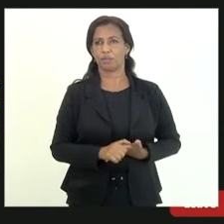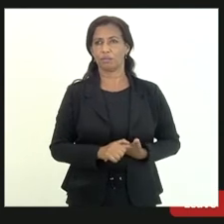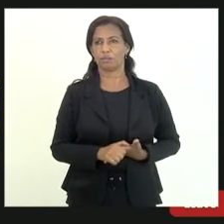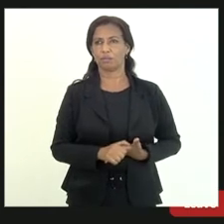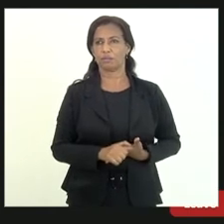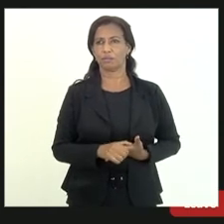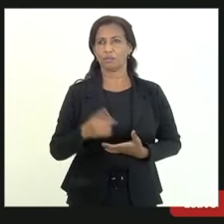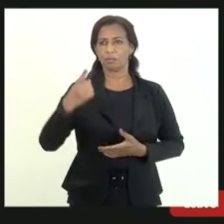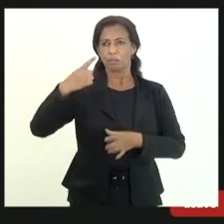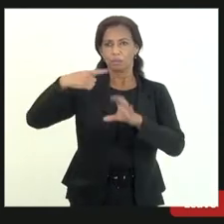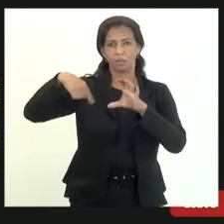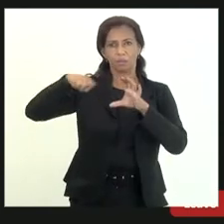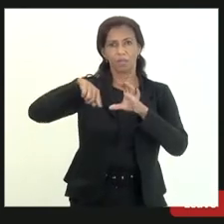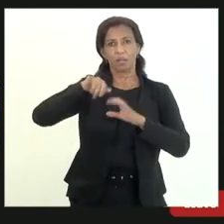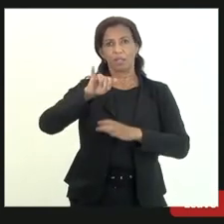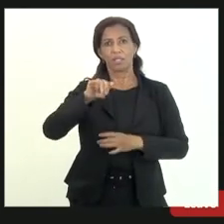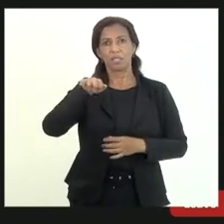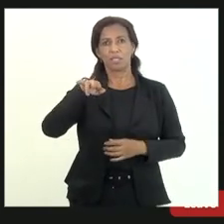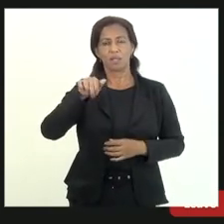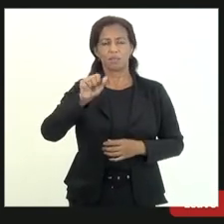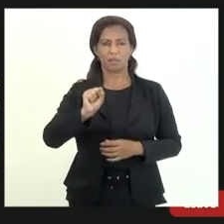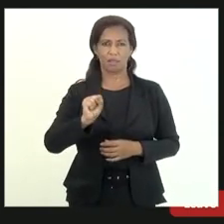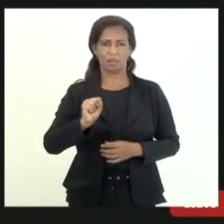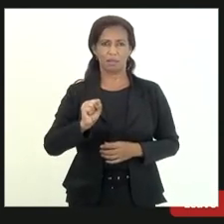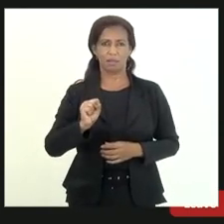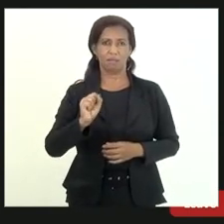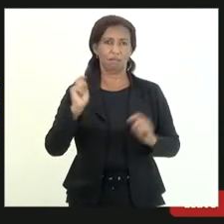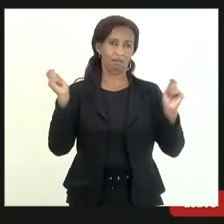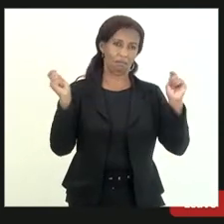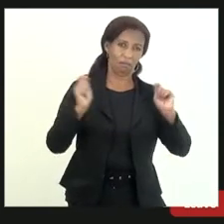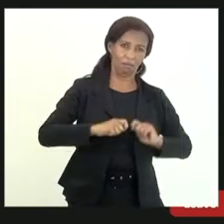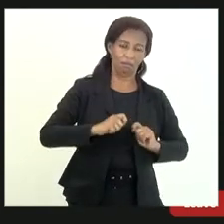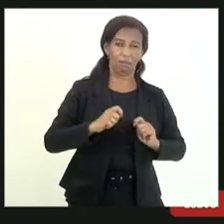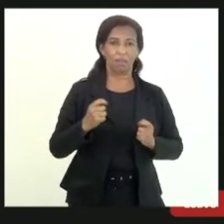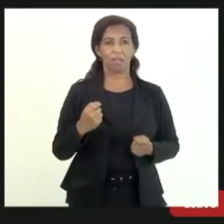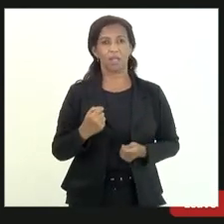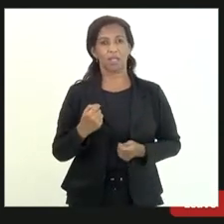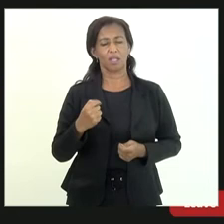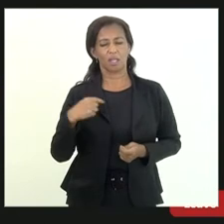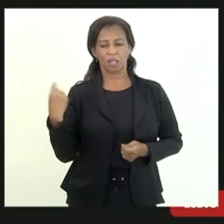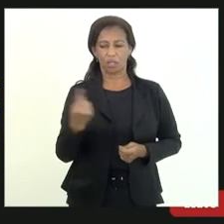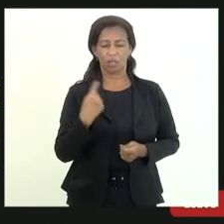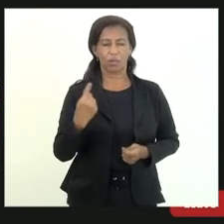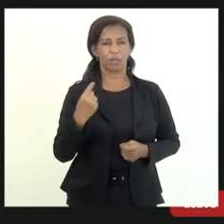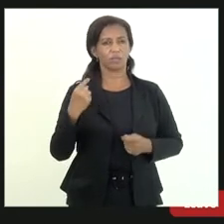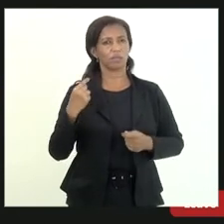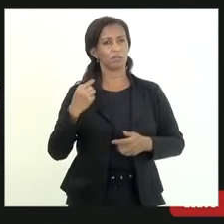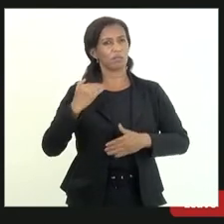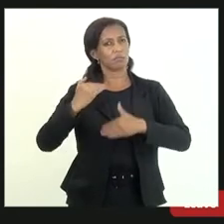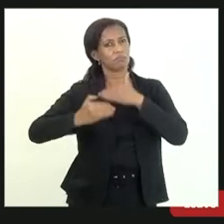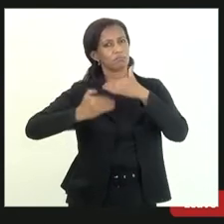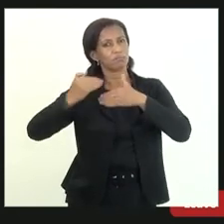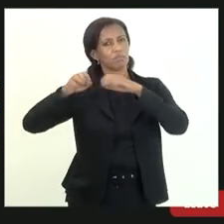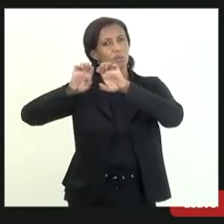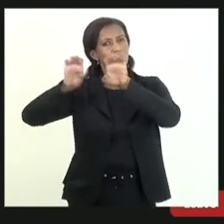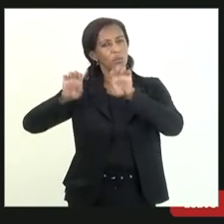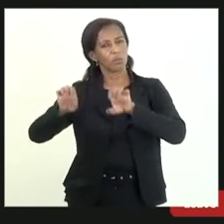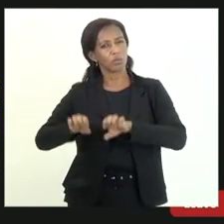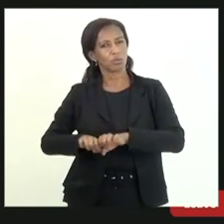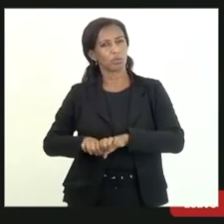elas são de ICMS então é viável e nós cada vez estamos construindo uma estrutura